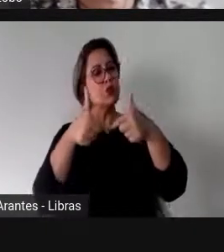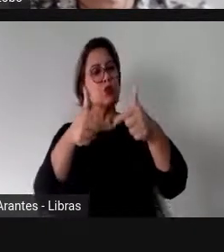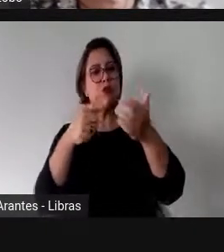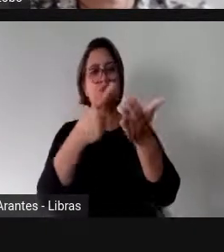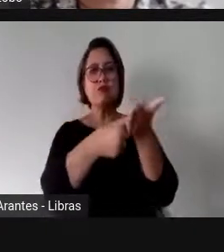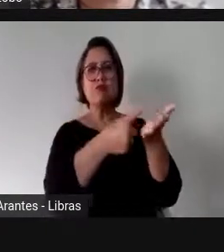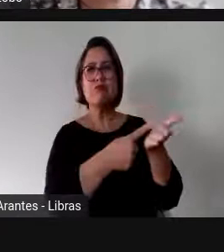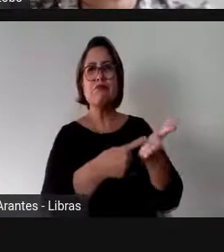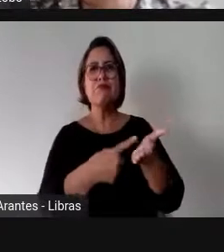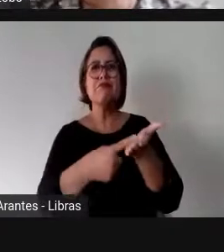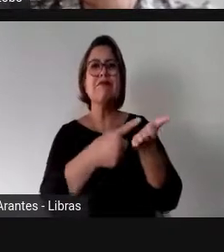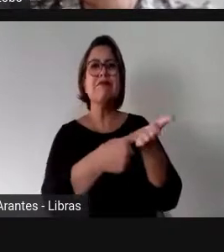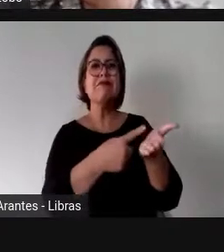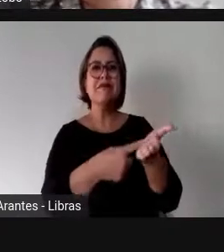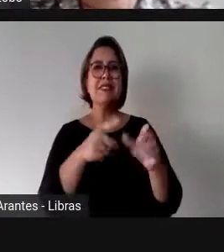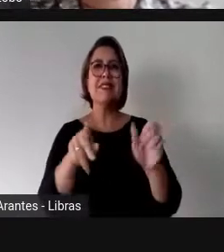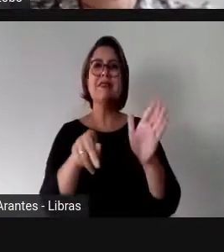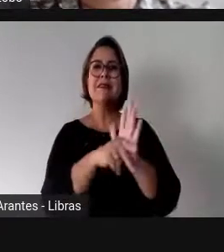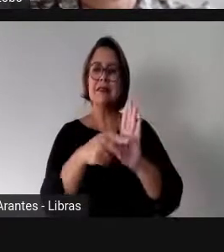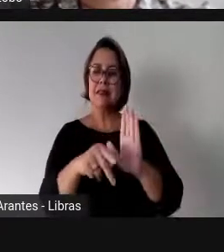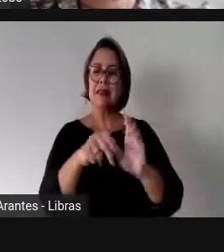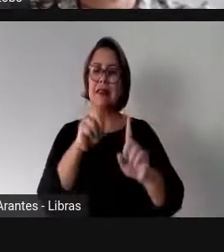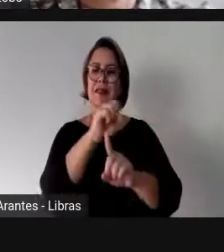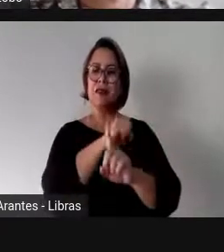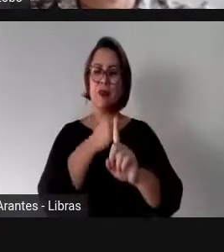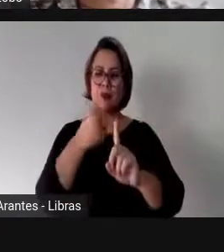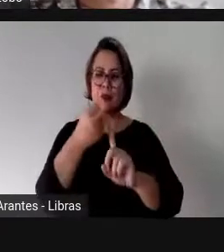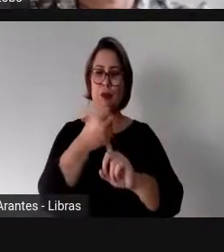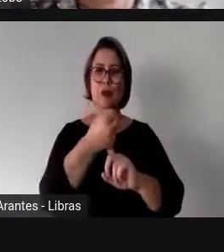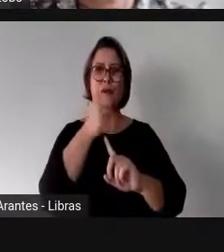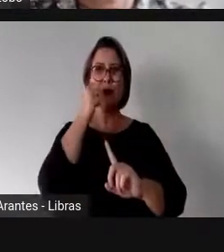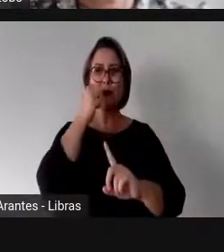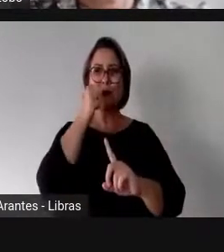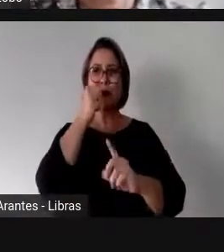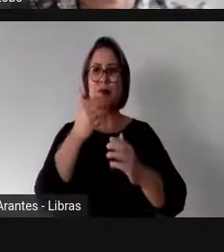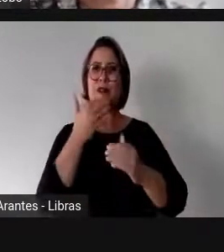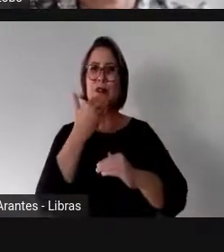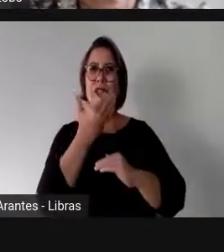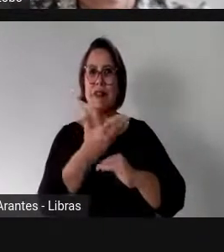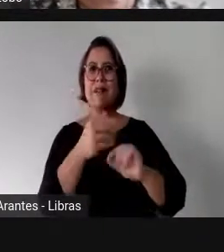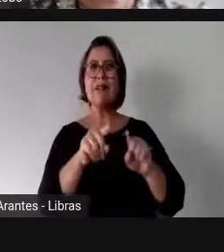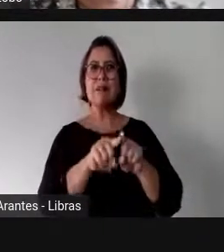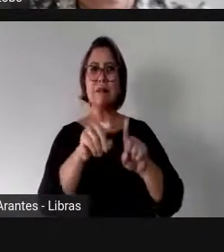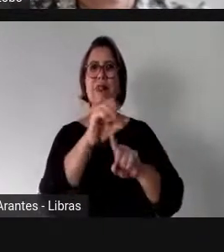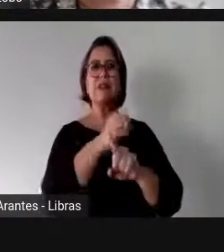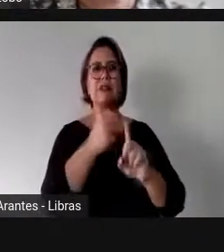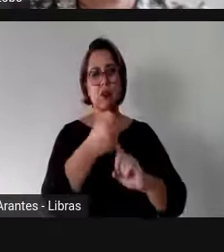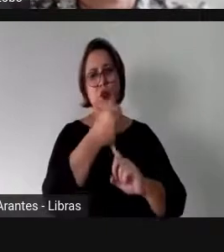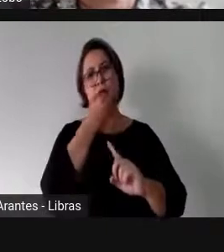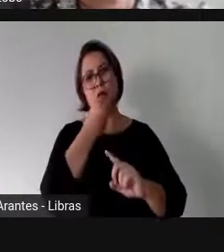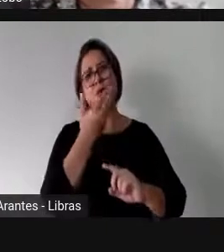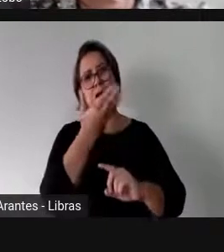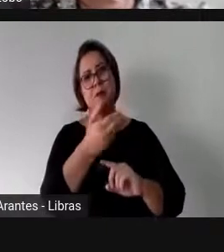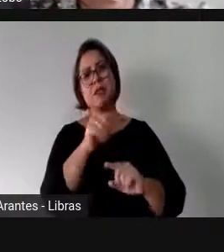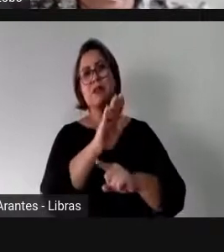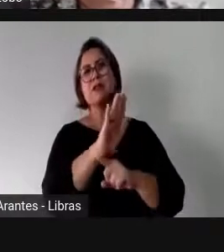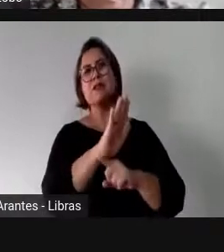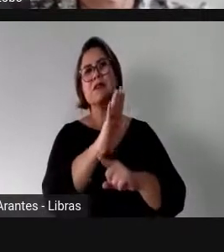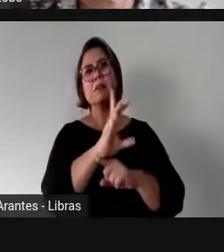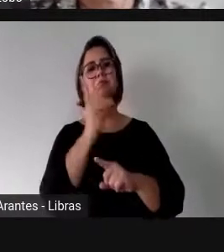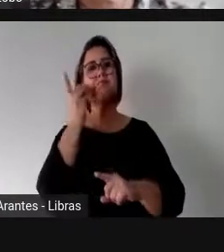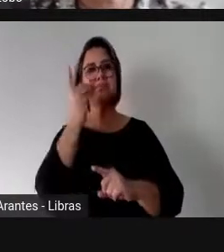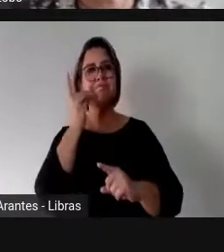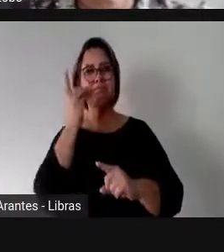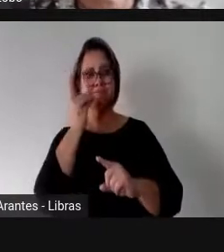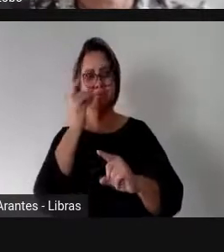da própria sociedade e que se apresenta à Câmara dos Deputados. Além disso, nós temos ainda